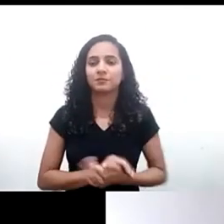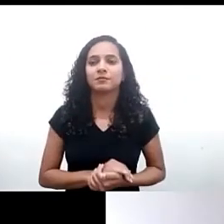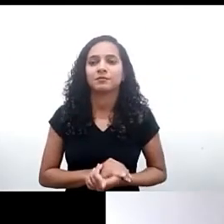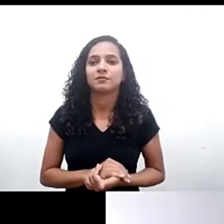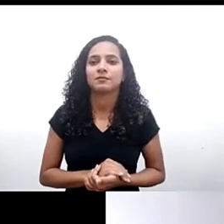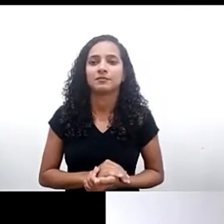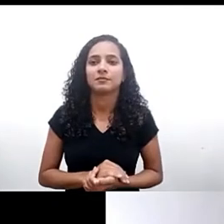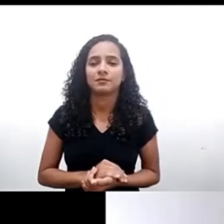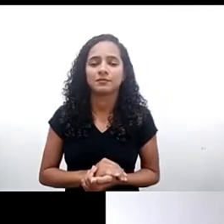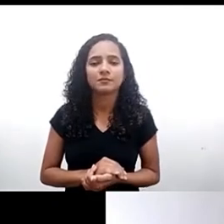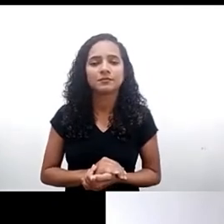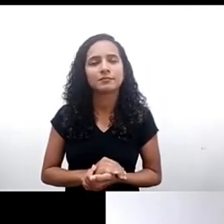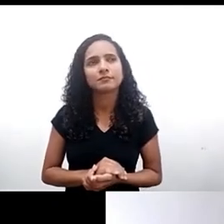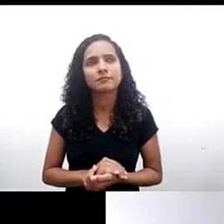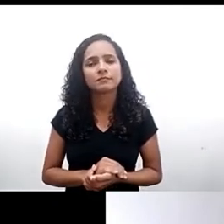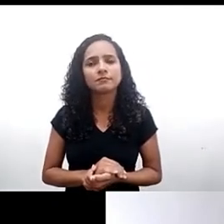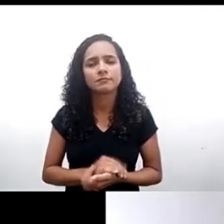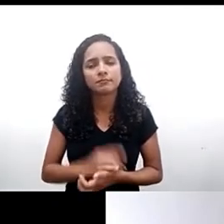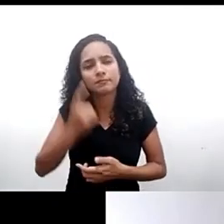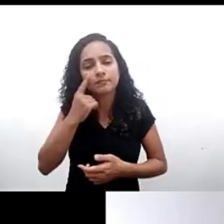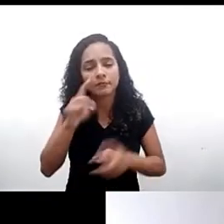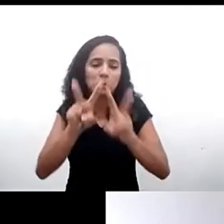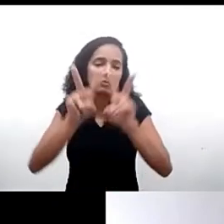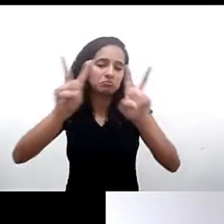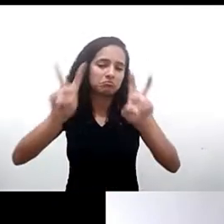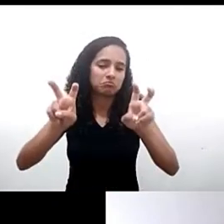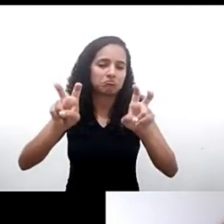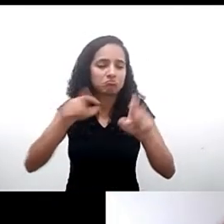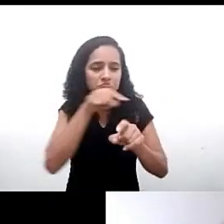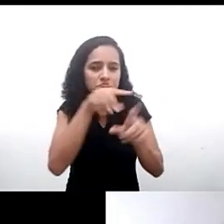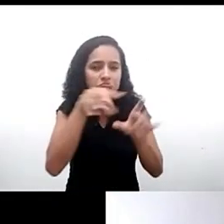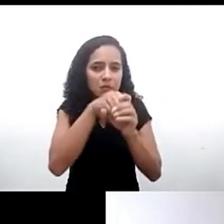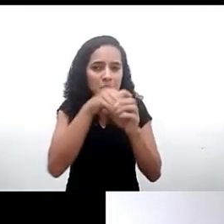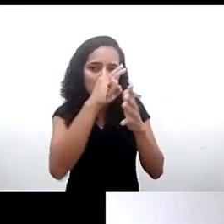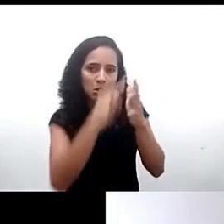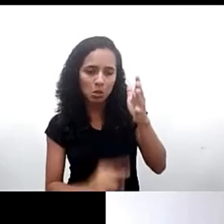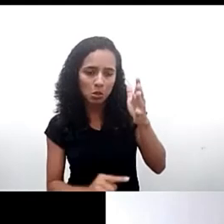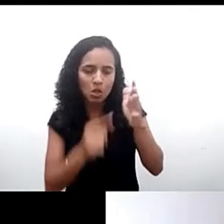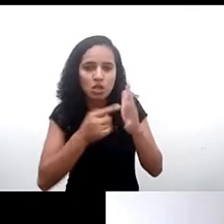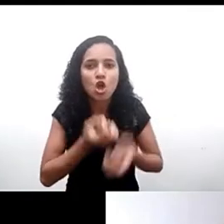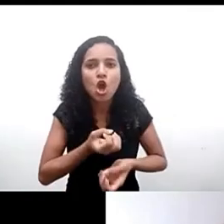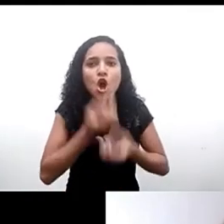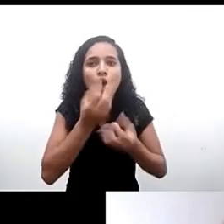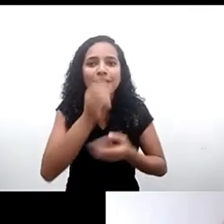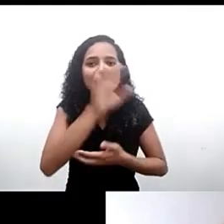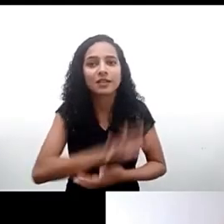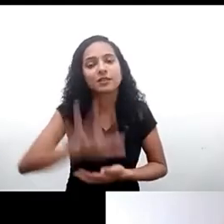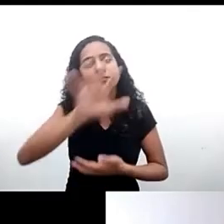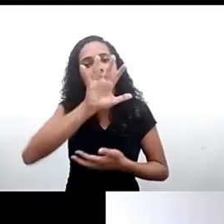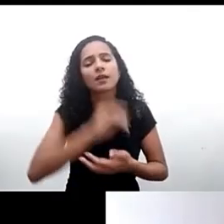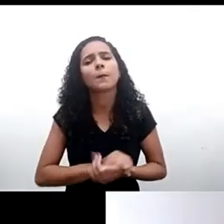uma das questões introduzidas claramente pelo comentário é